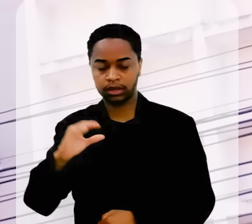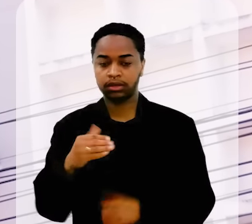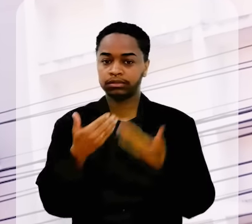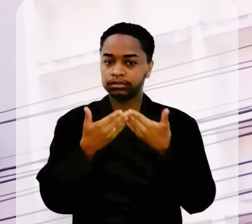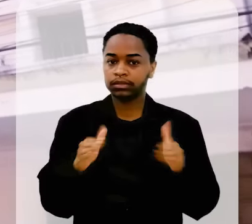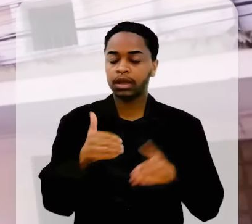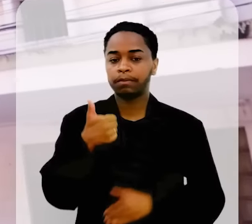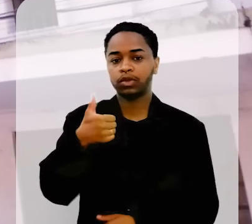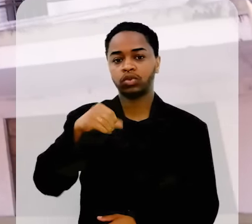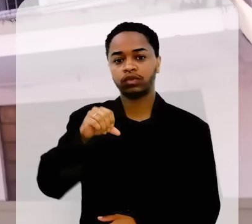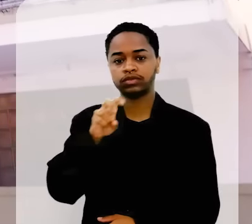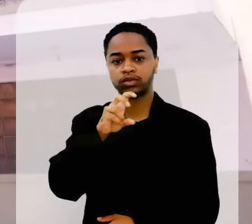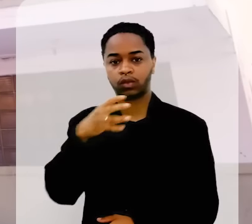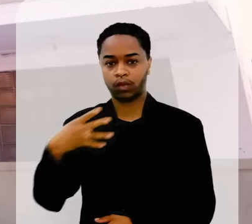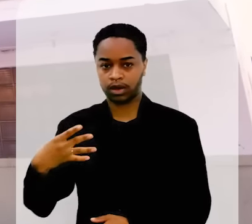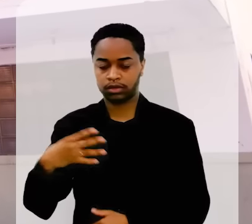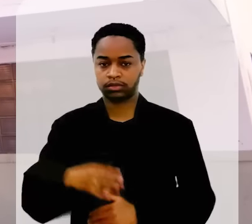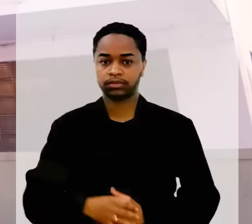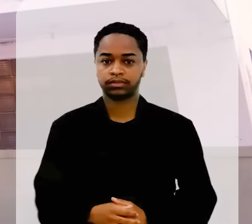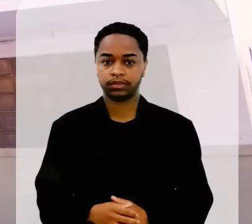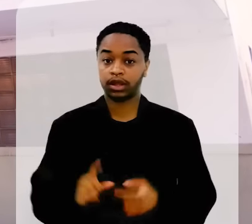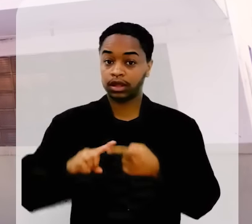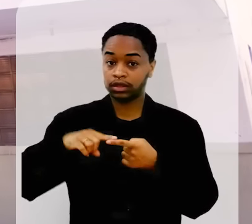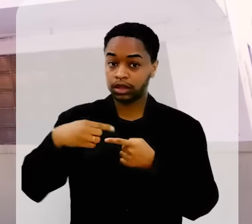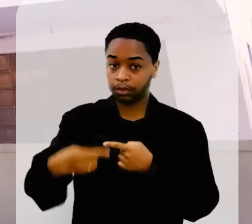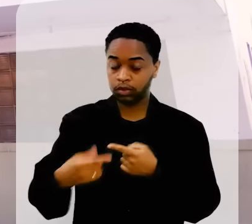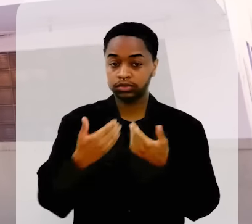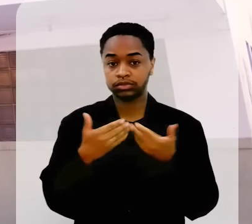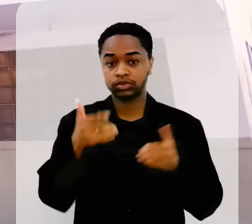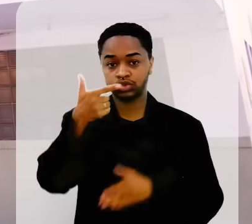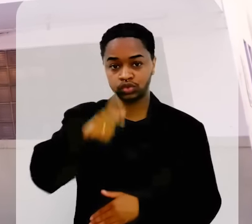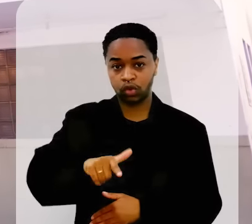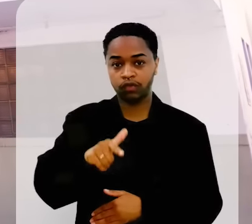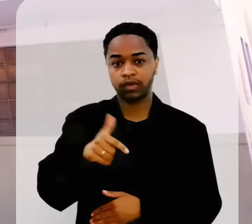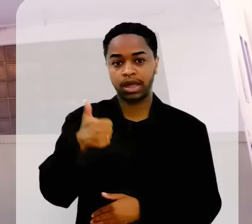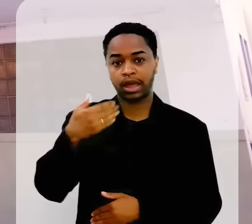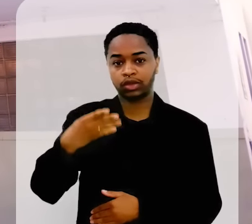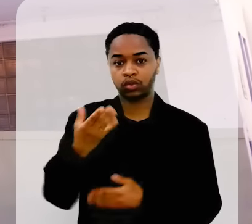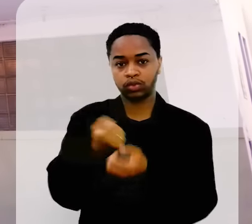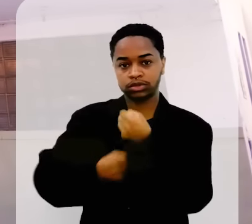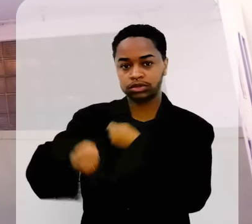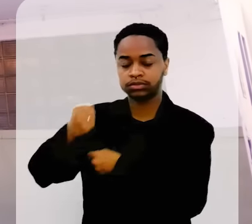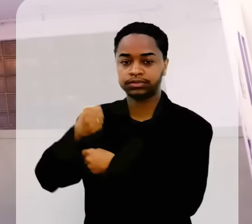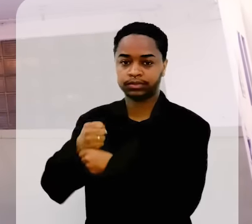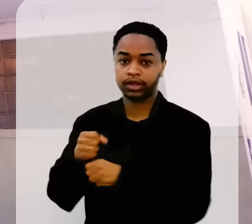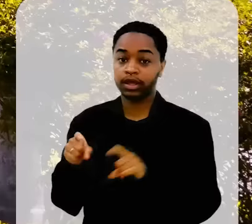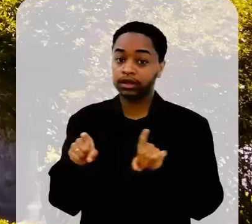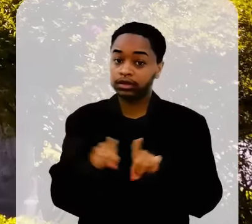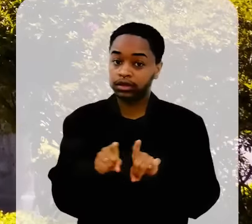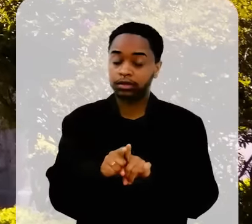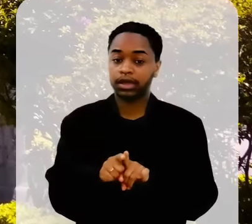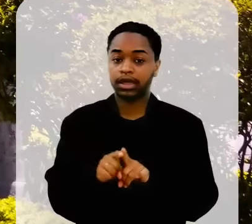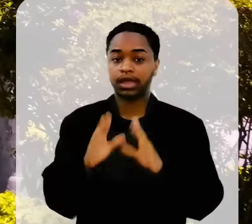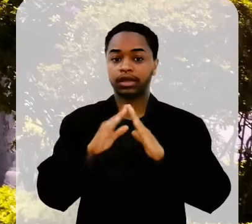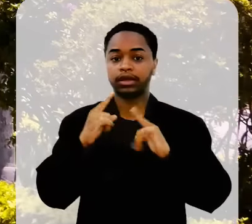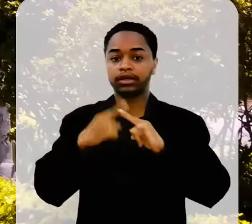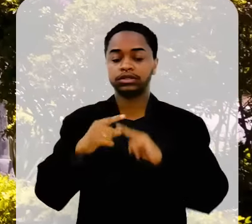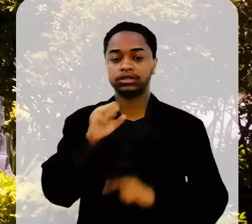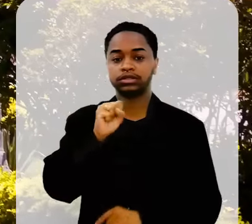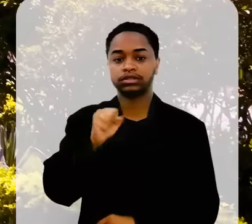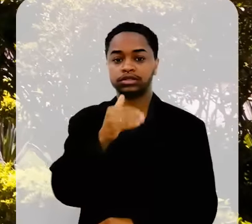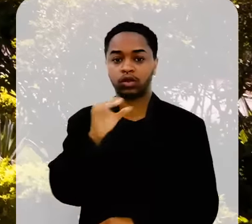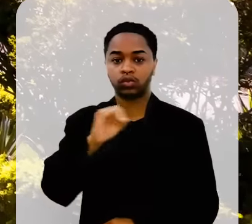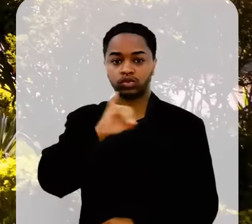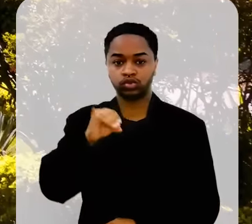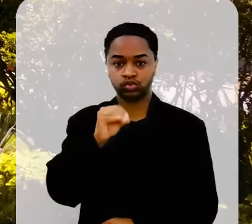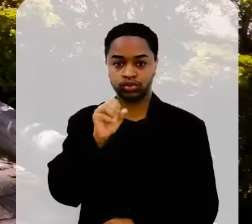INEPAC. Ele foi inaugurado em 1954 e reaberto 14 anos atrás. Além disso, a